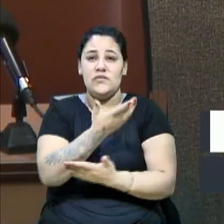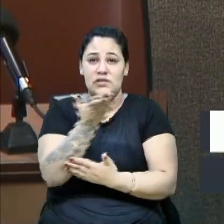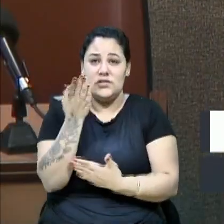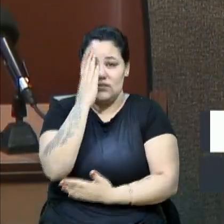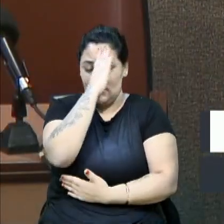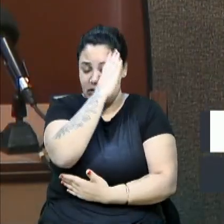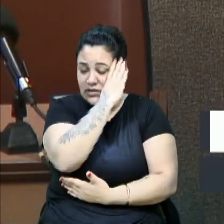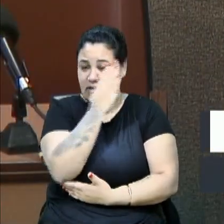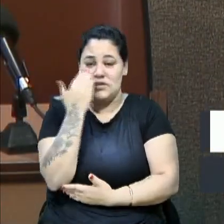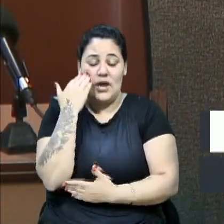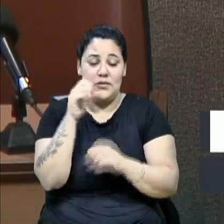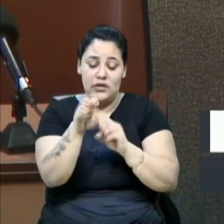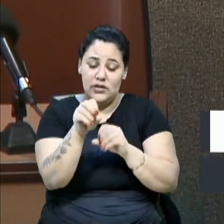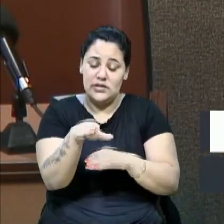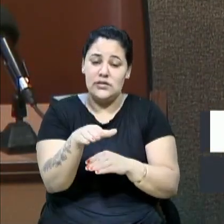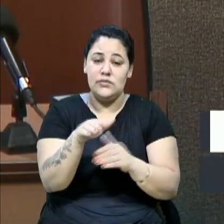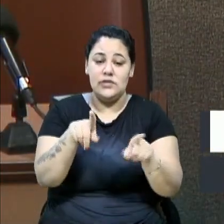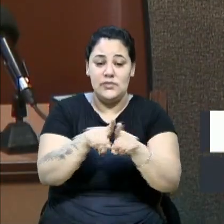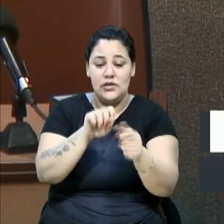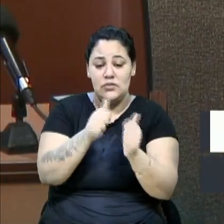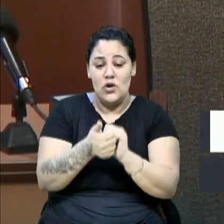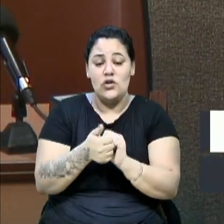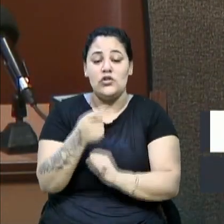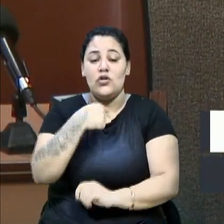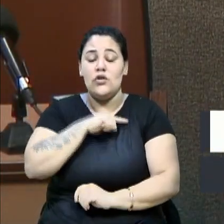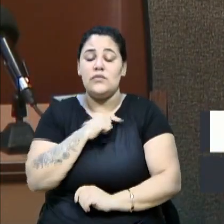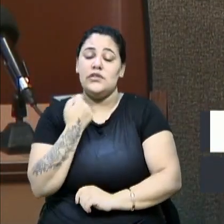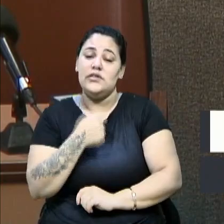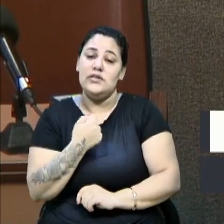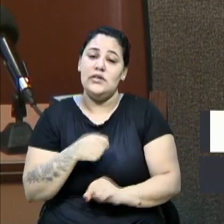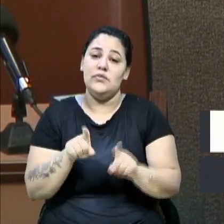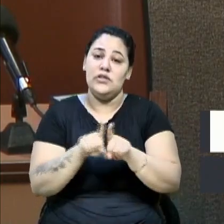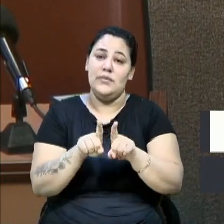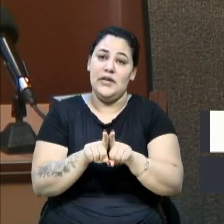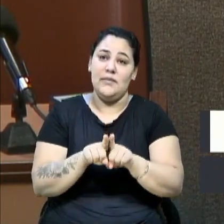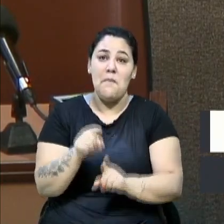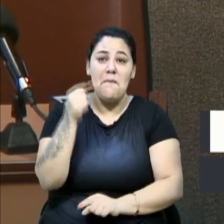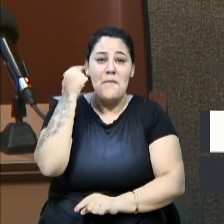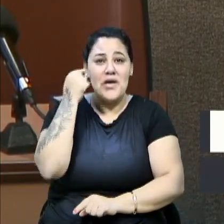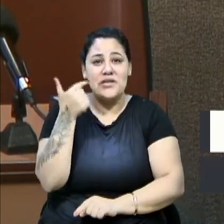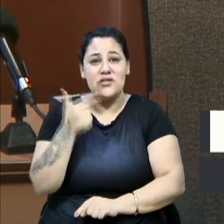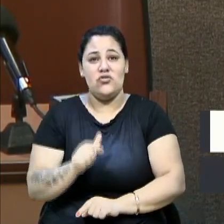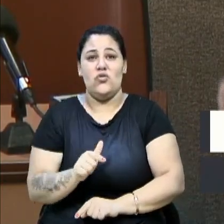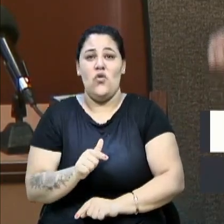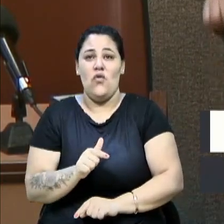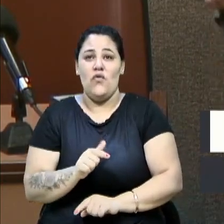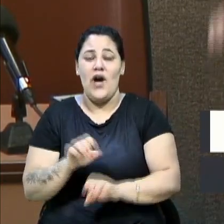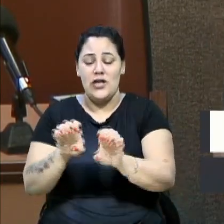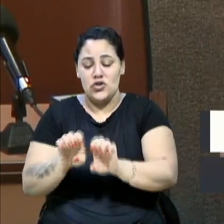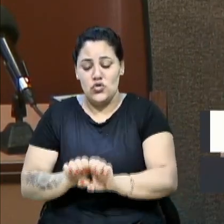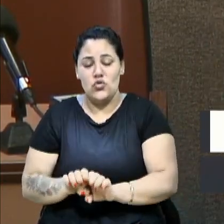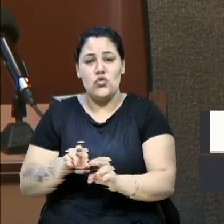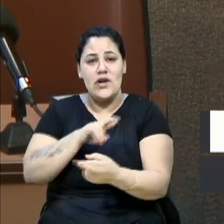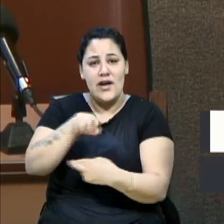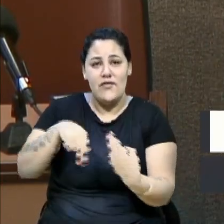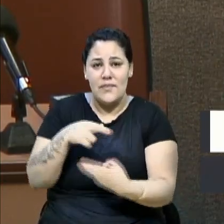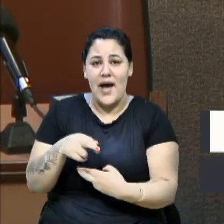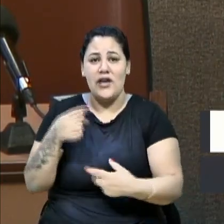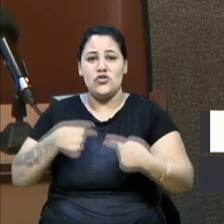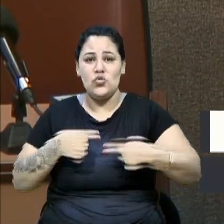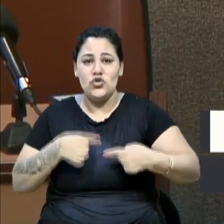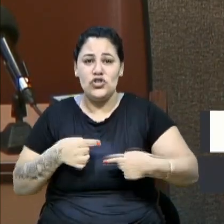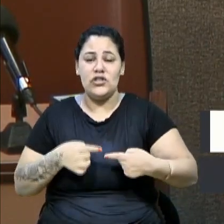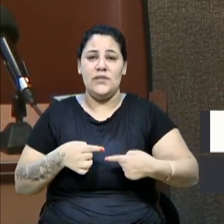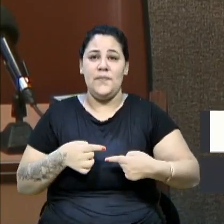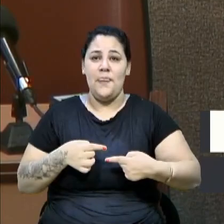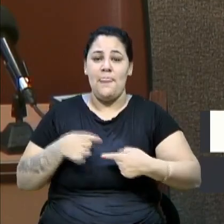de Educação e também Esporte e Lazer, que nós precisamos também repensar, reestruturar, rediscutir a questão